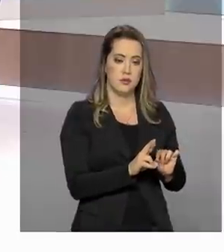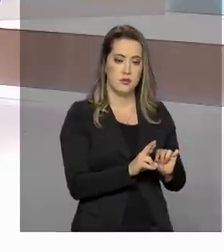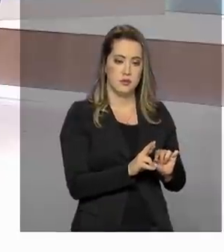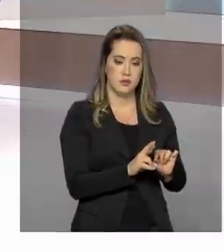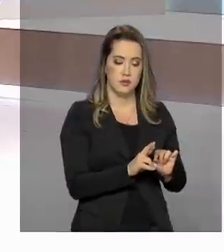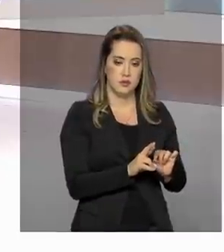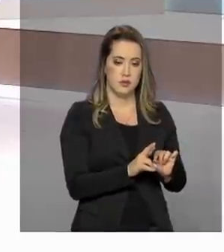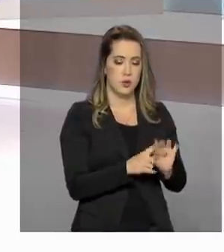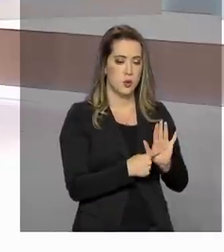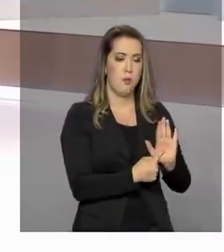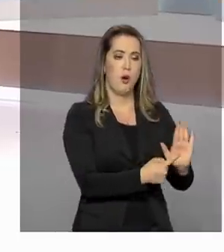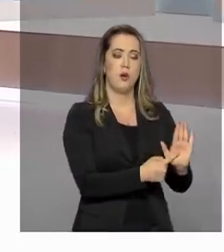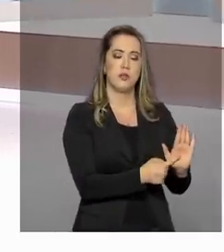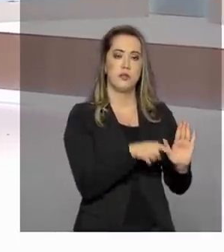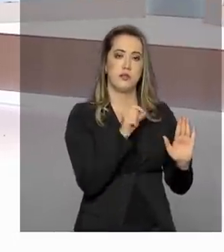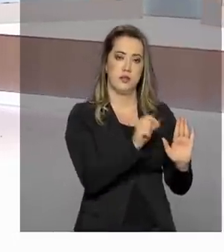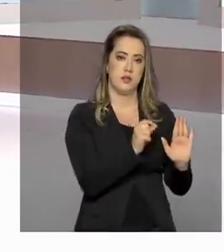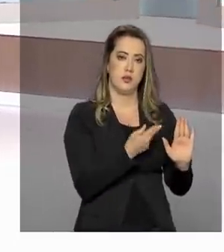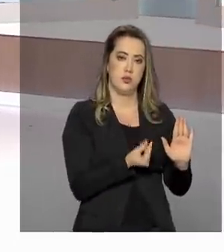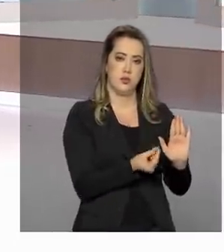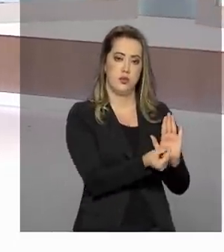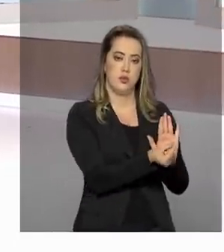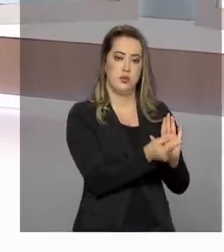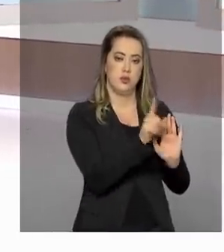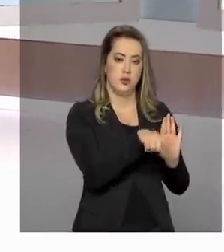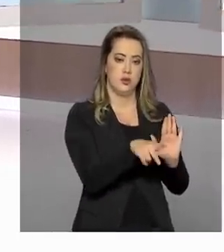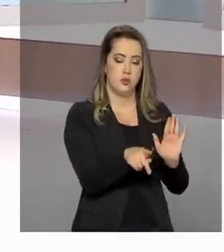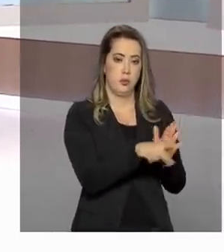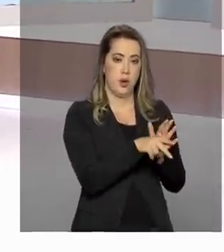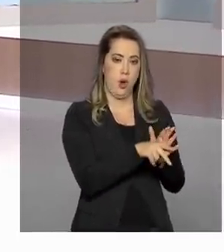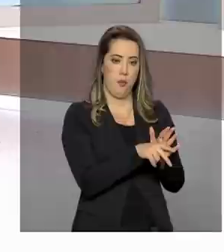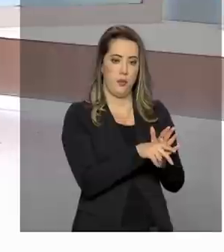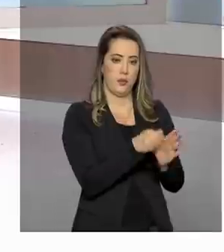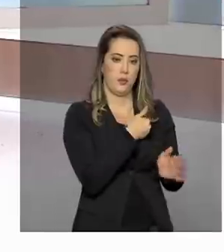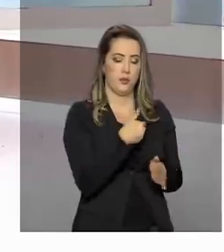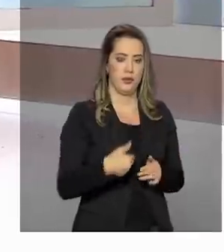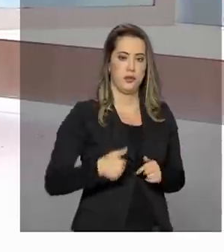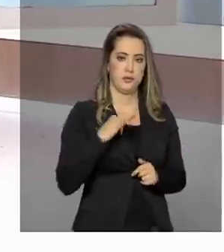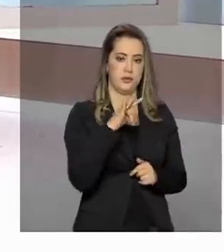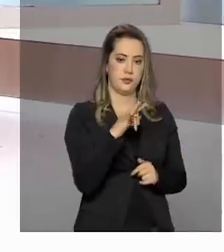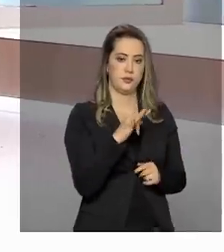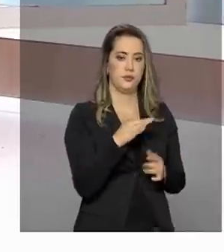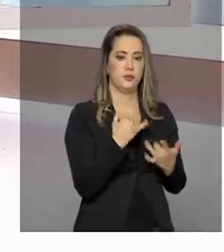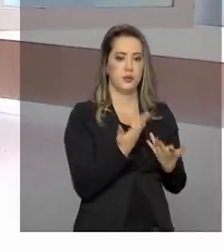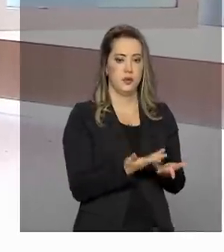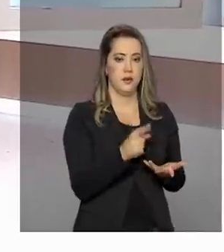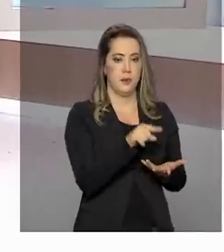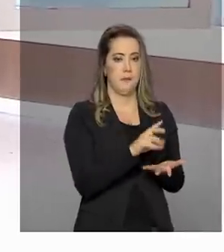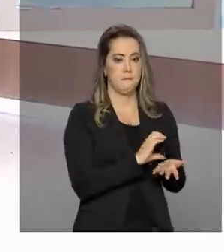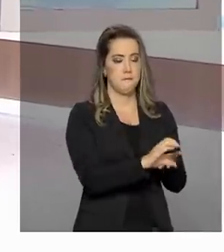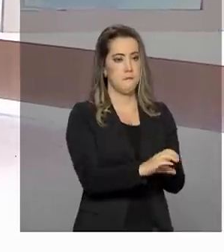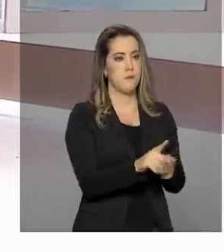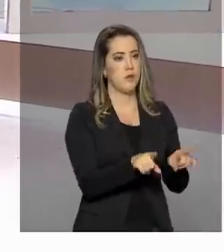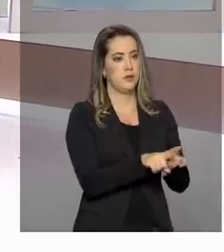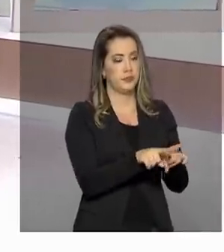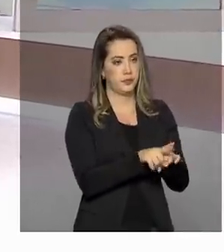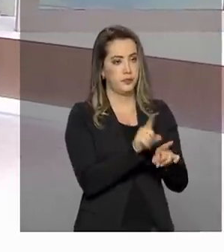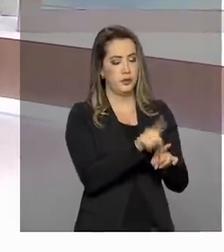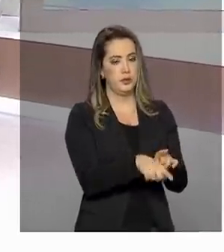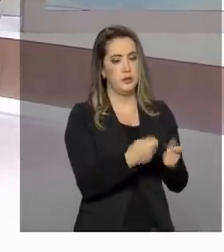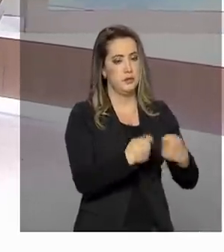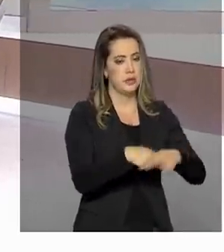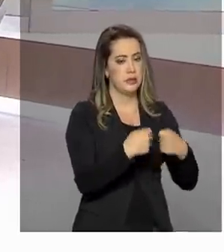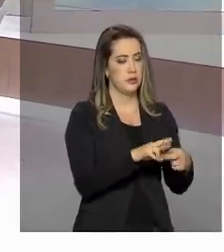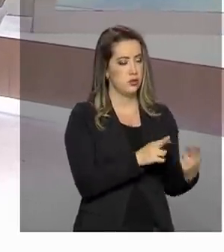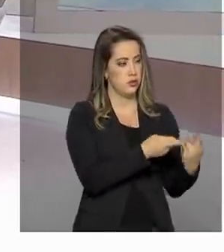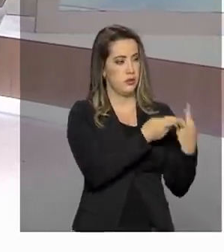Isso demonstra que os recursos do fundo, ainda mais com essa complementação, esse aumento dos repassos da União, exigem uma